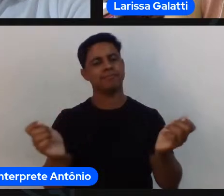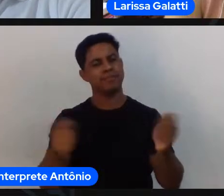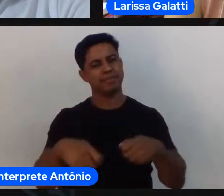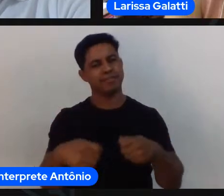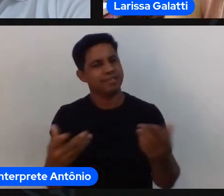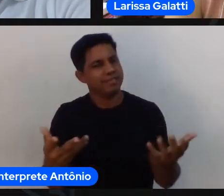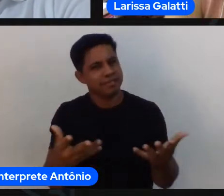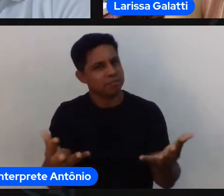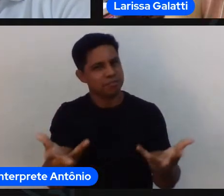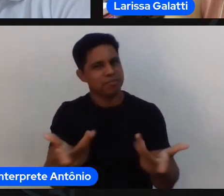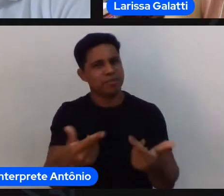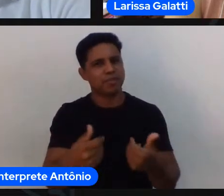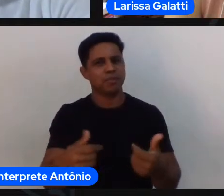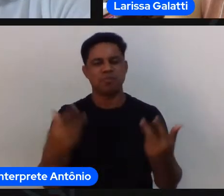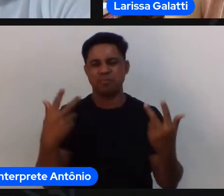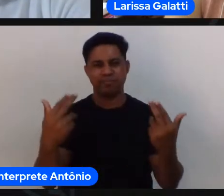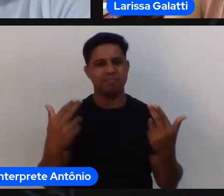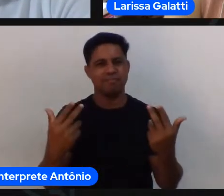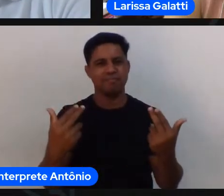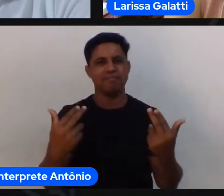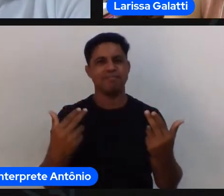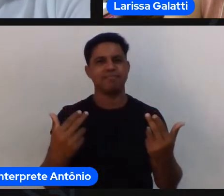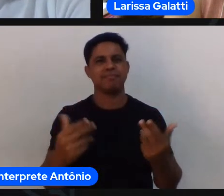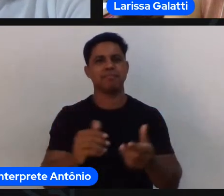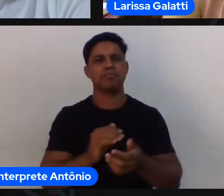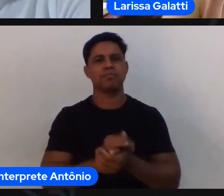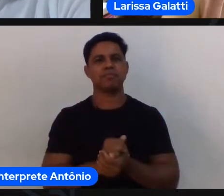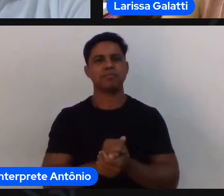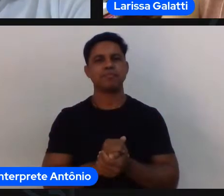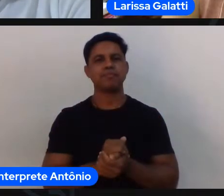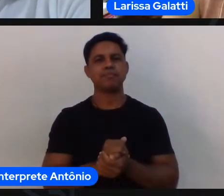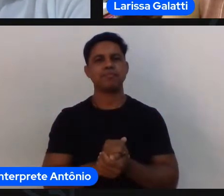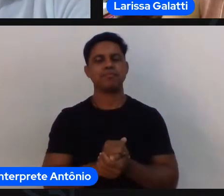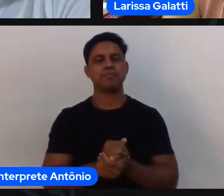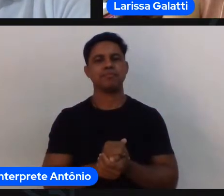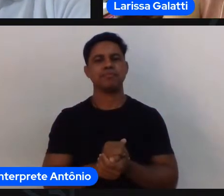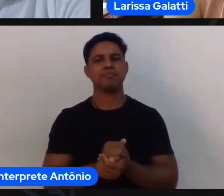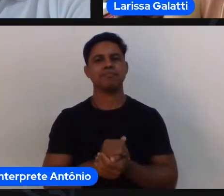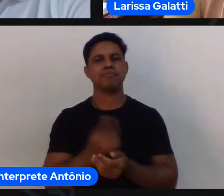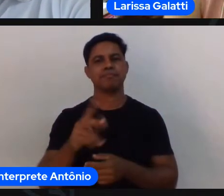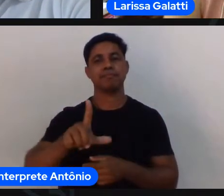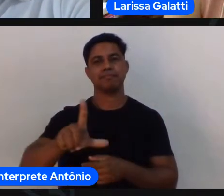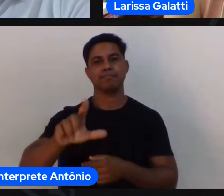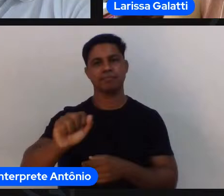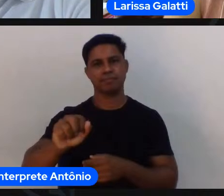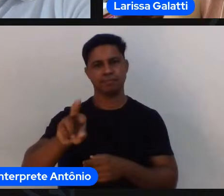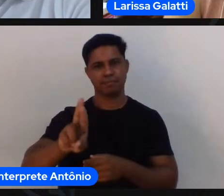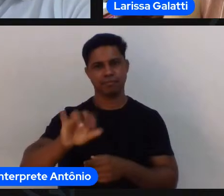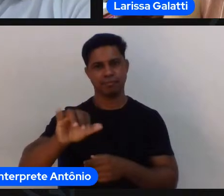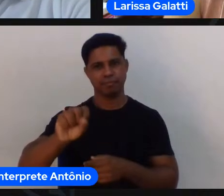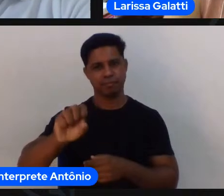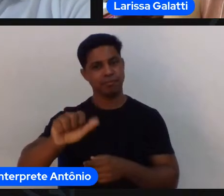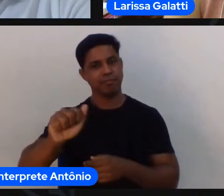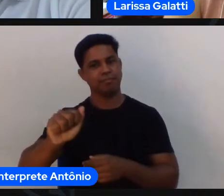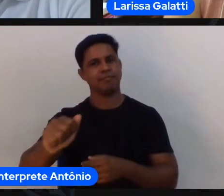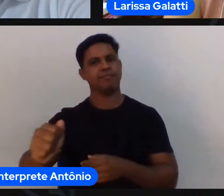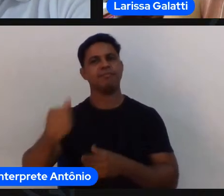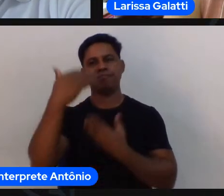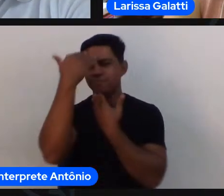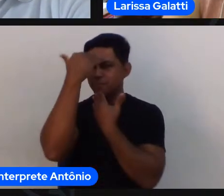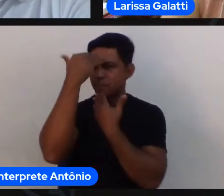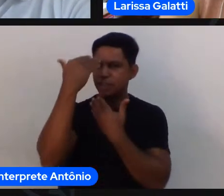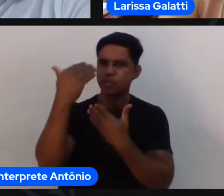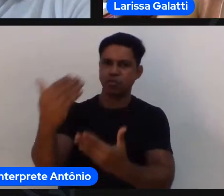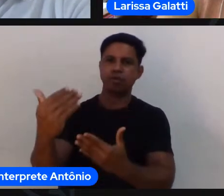nome da atividade show de bola Larissa muito obrigado assim eu não esperava nada diferente